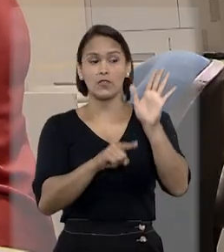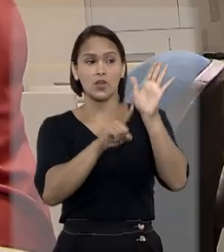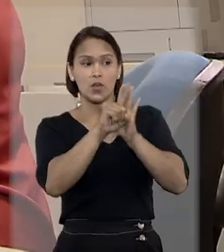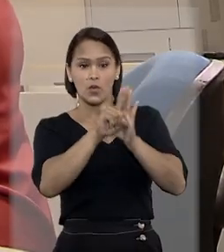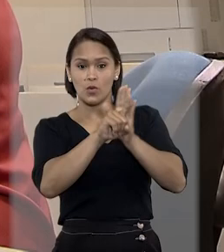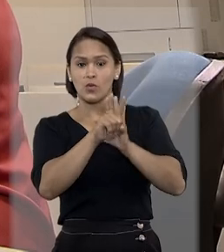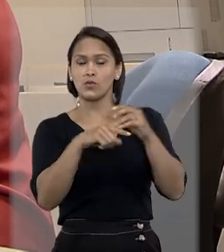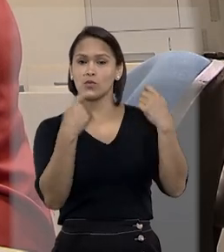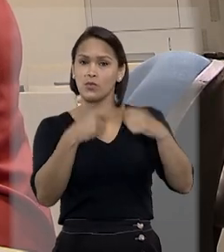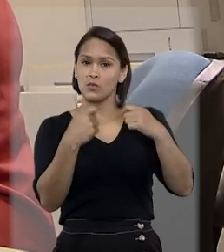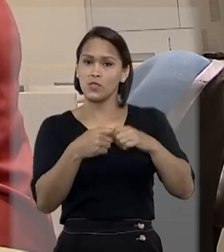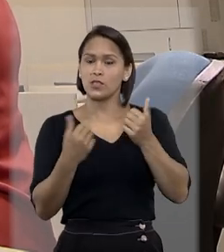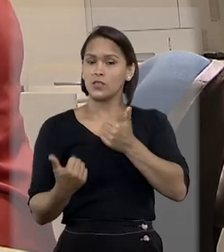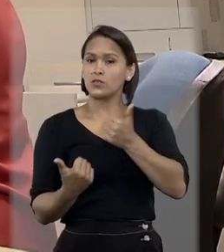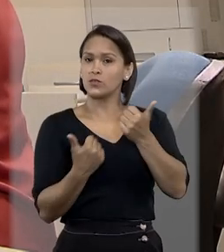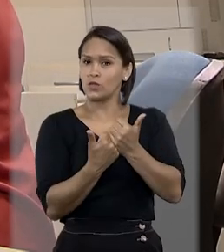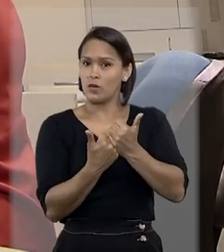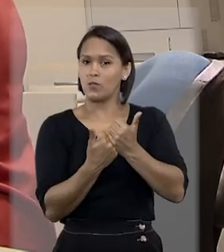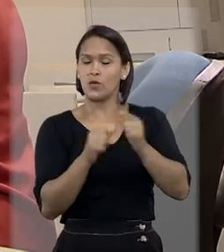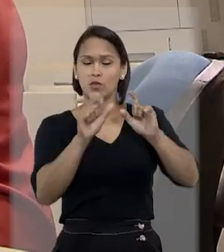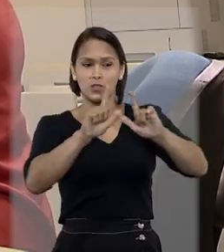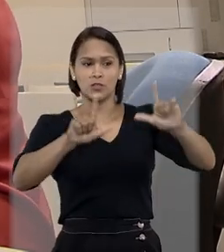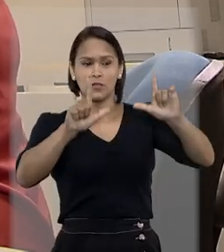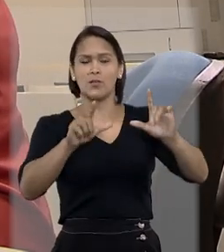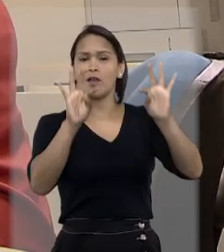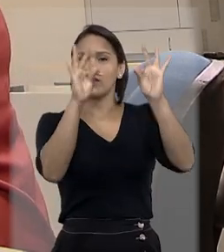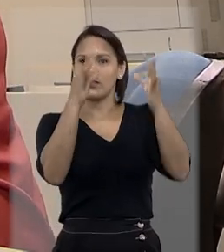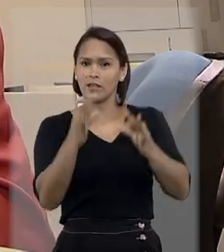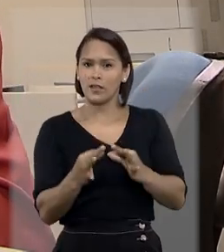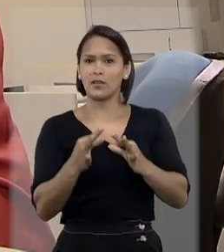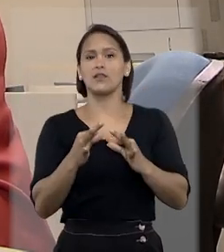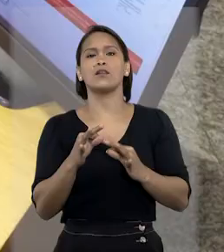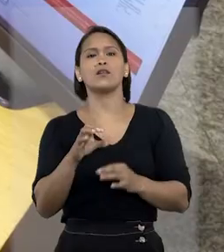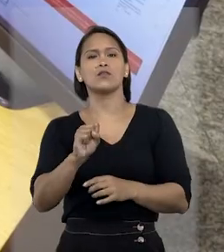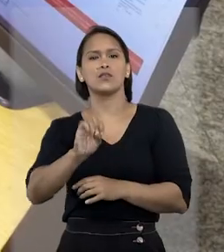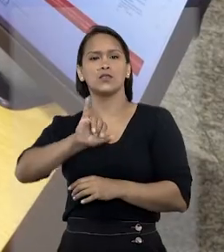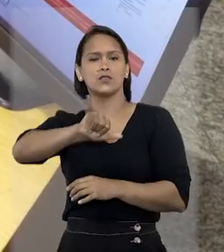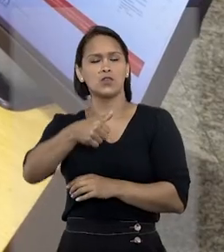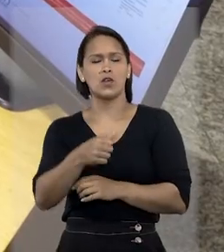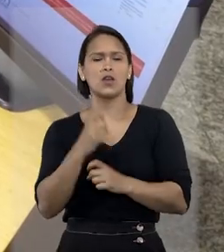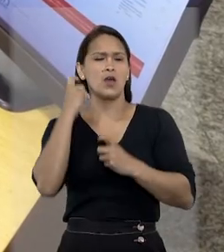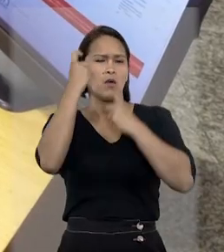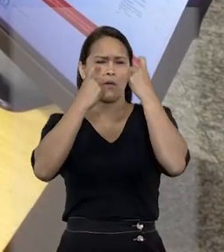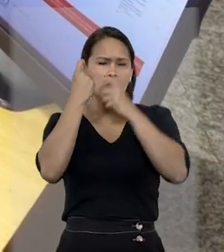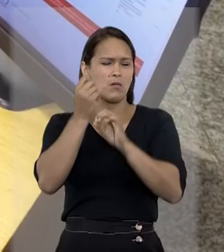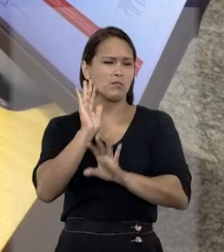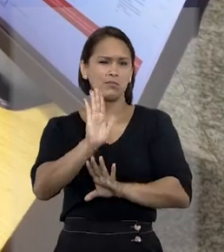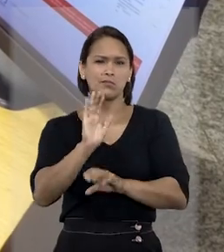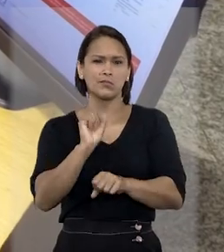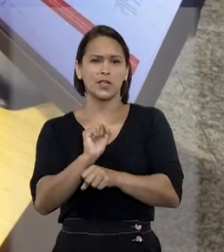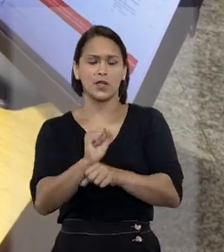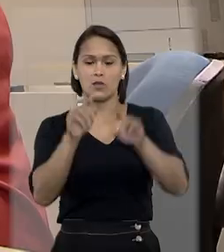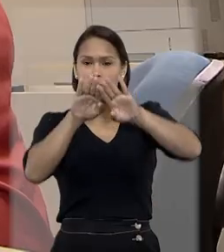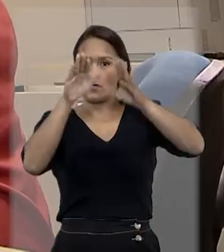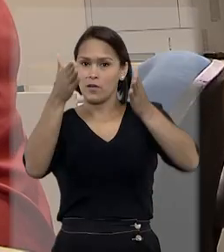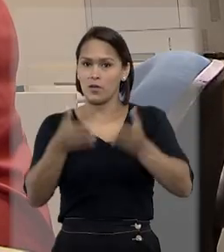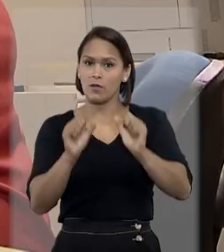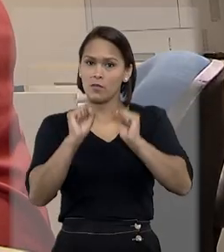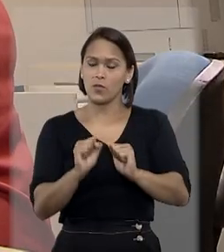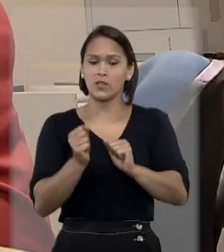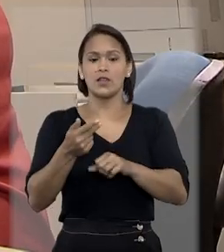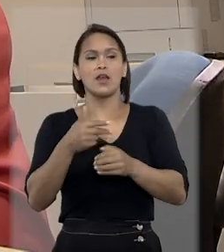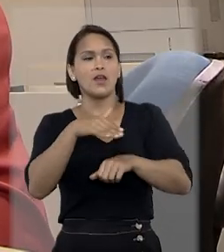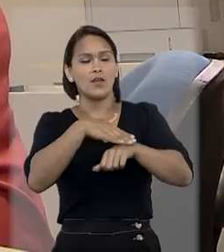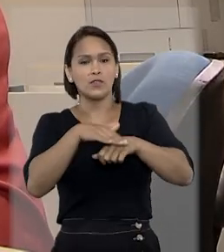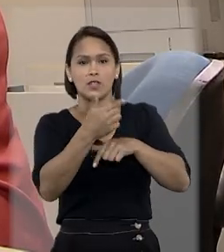e o consultor necessitar de um apoio de uma área técnica do tribunal, não se preocupe. O Balcão Virtual poderá